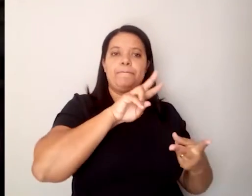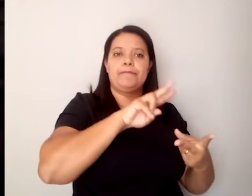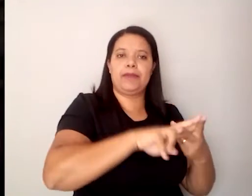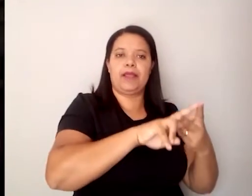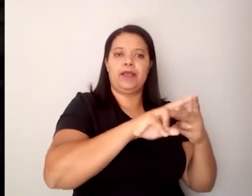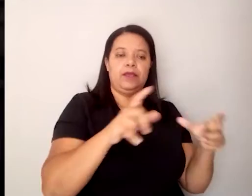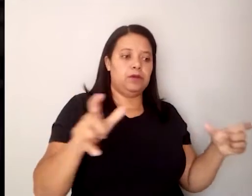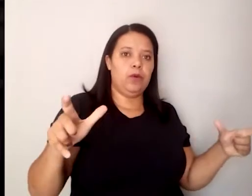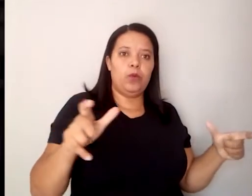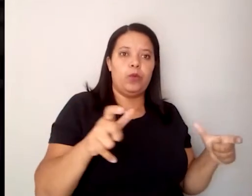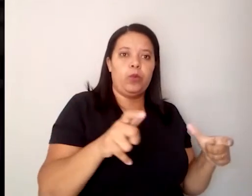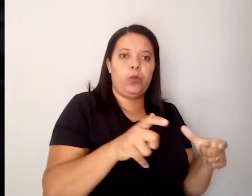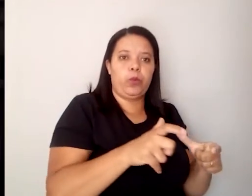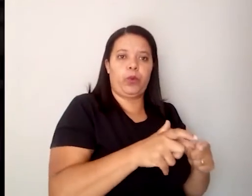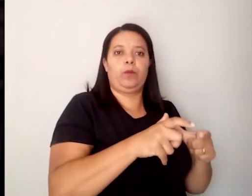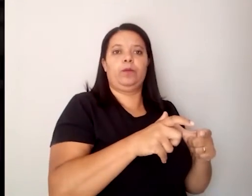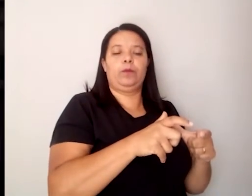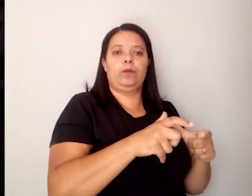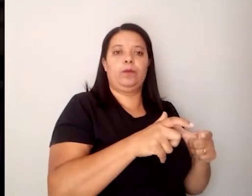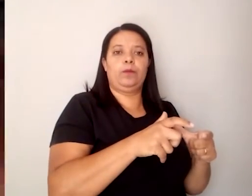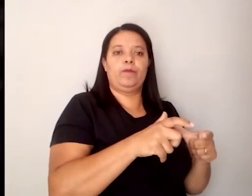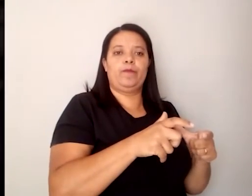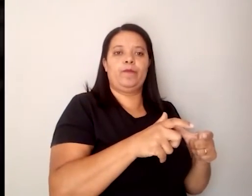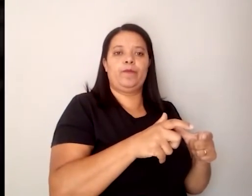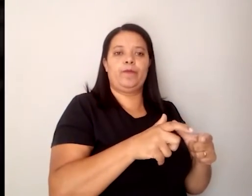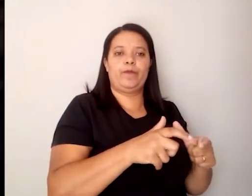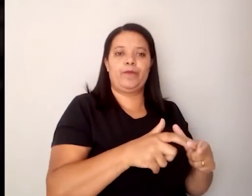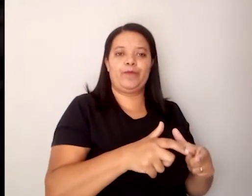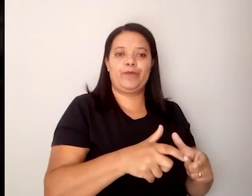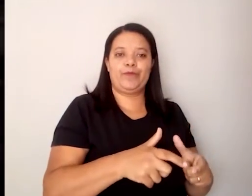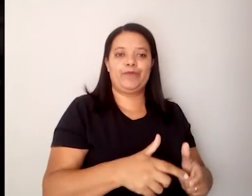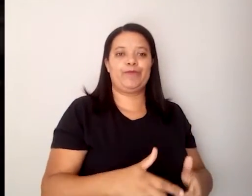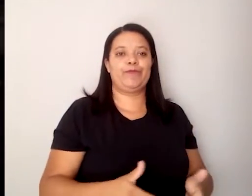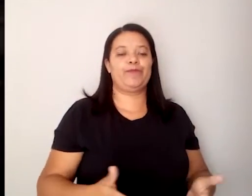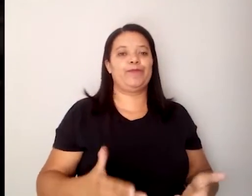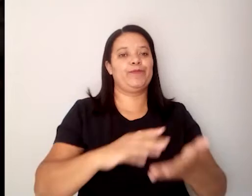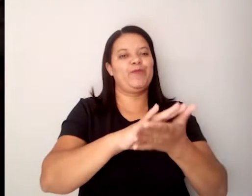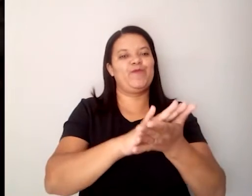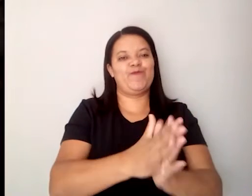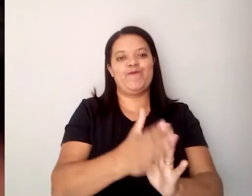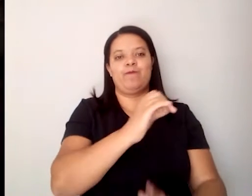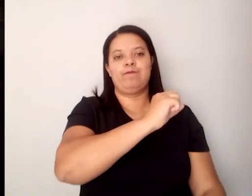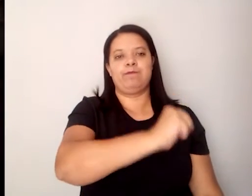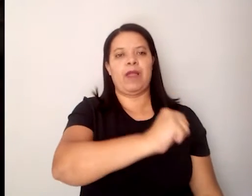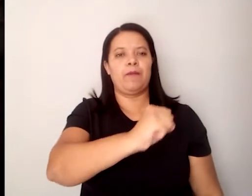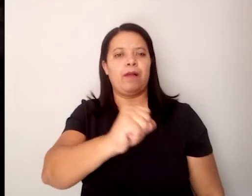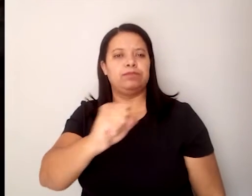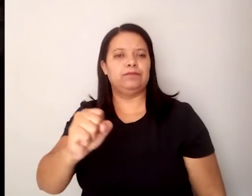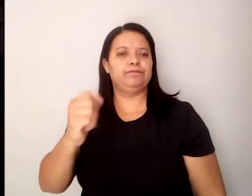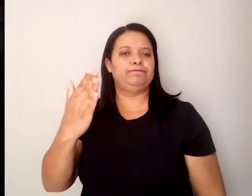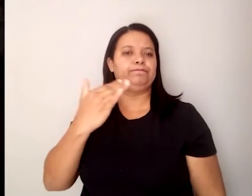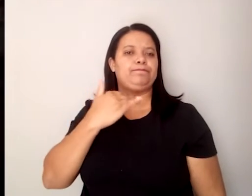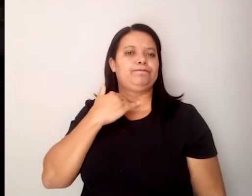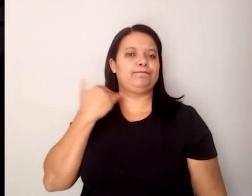território minúsculo, né? Os sobreviventes dos massacres, de todo tipo de sacanagem,